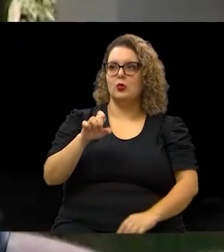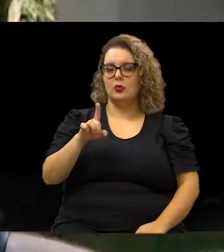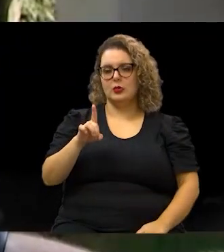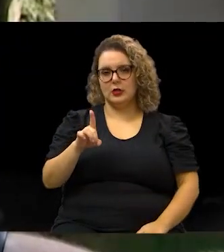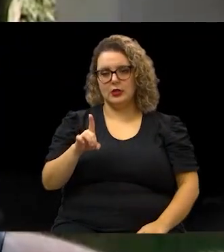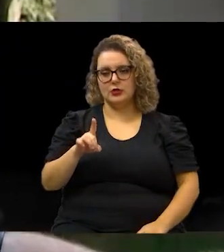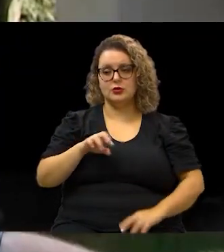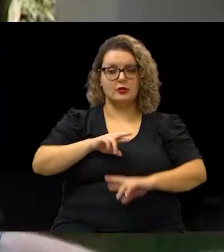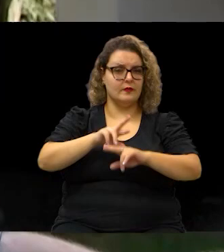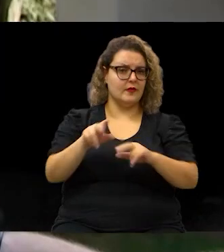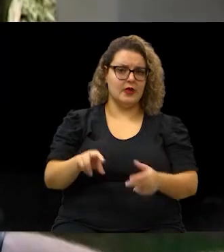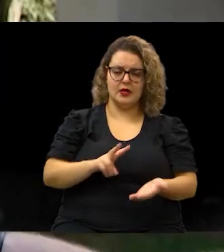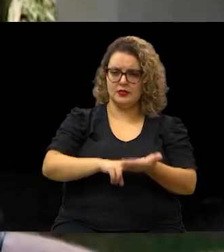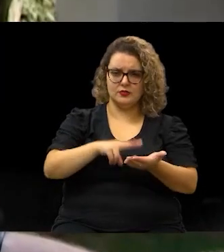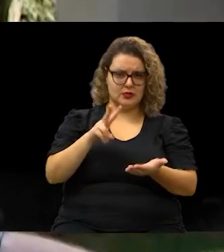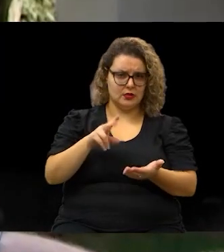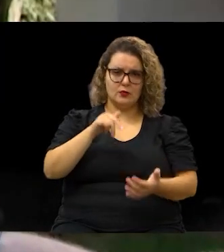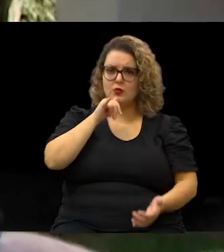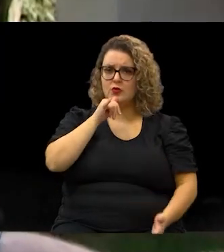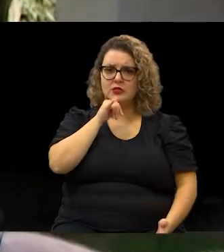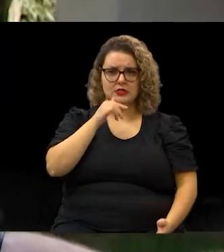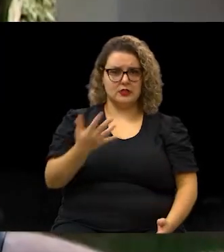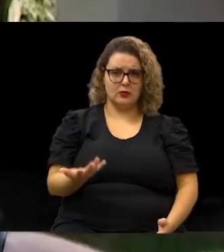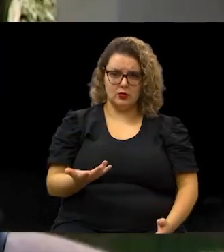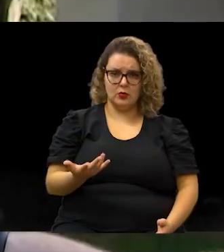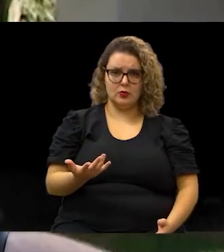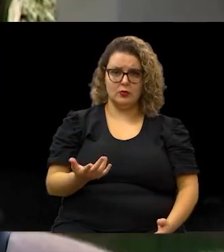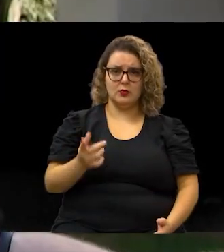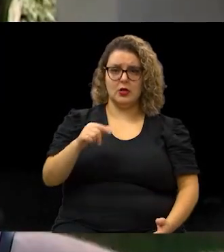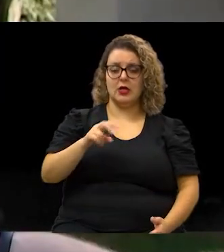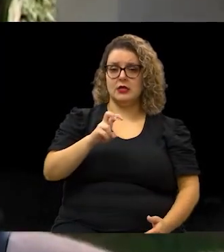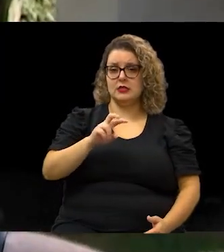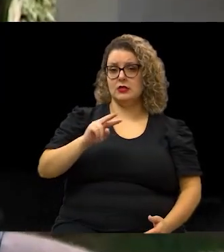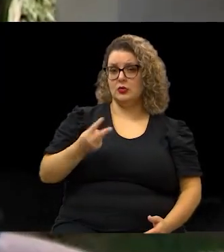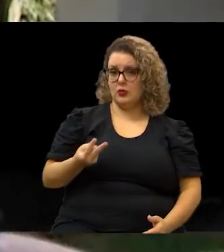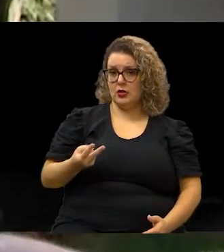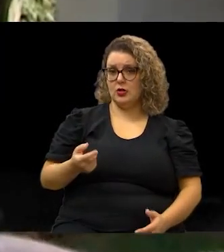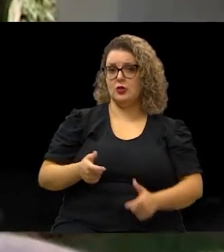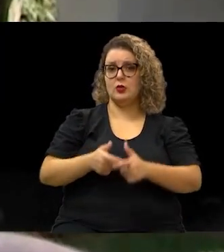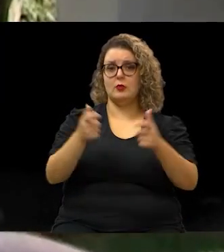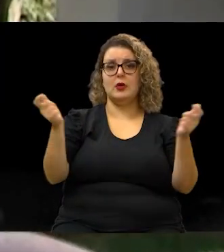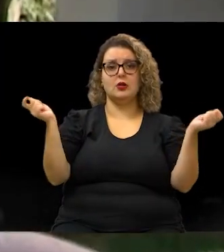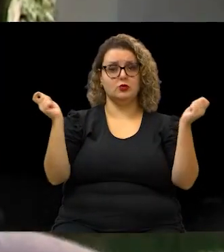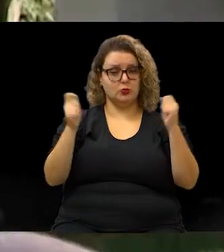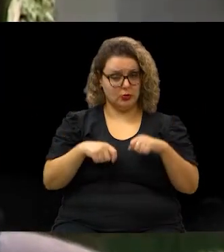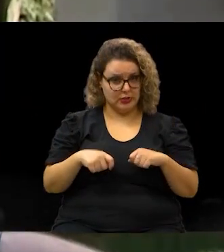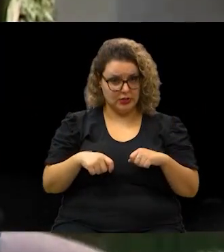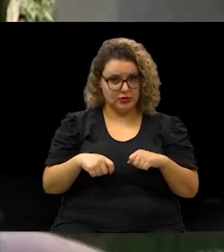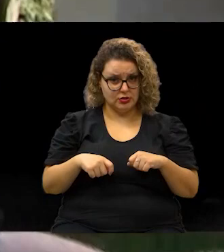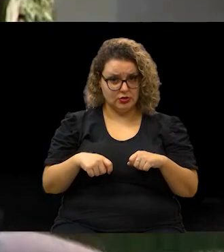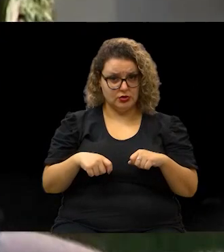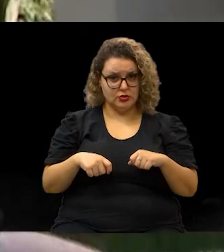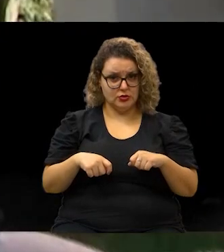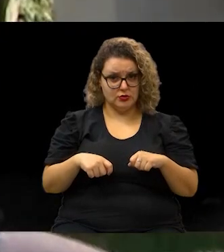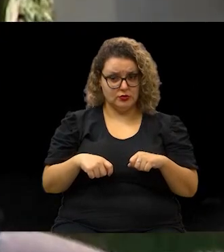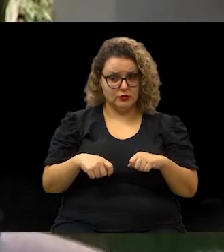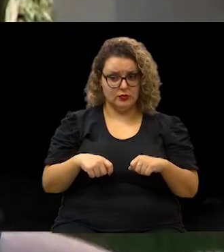vantagens. Por exemplo, ele é cinco vezes mais potente na questão